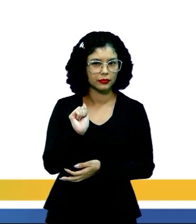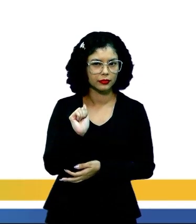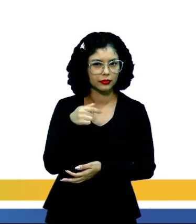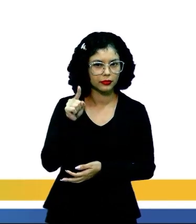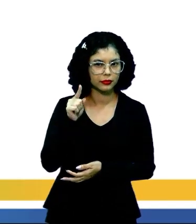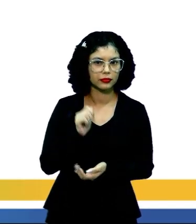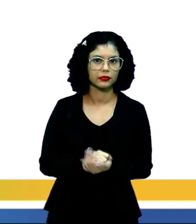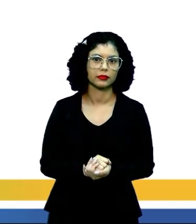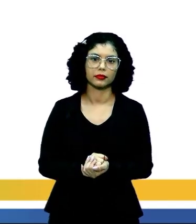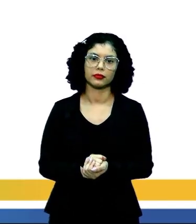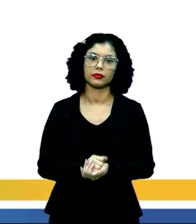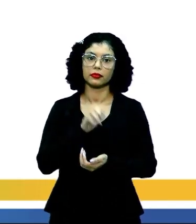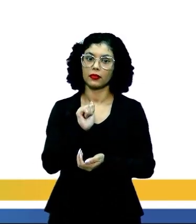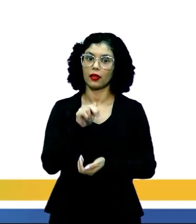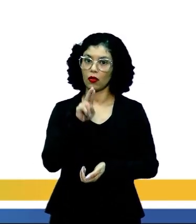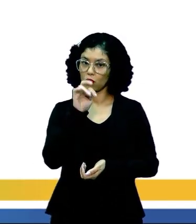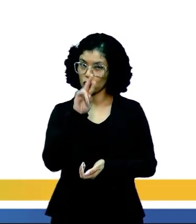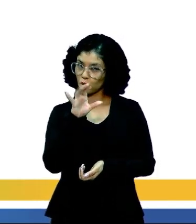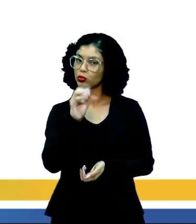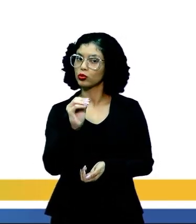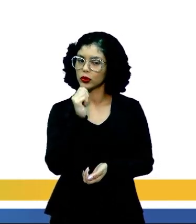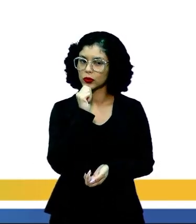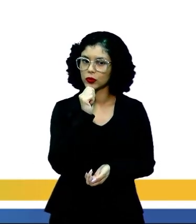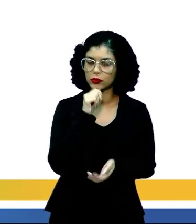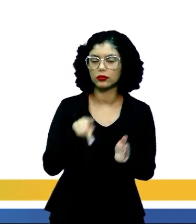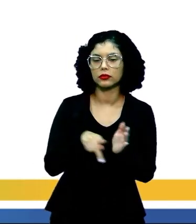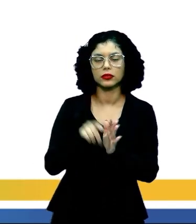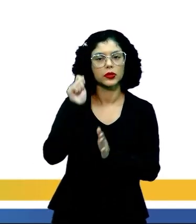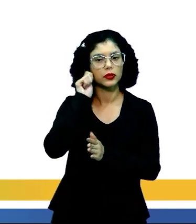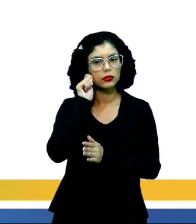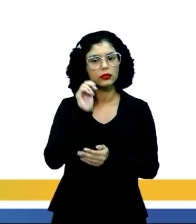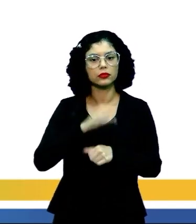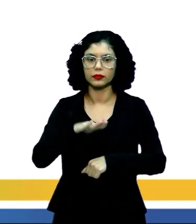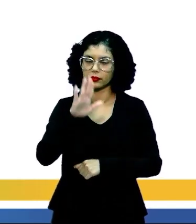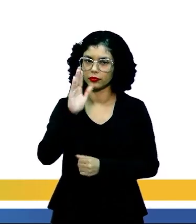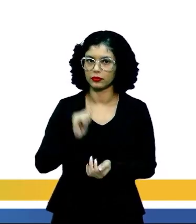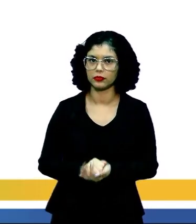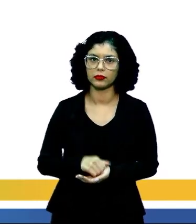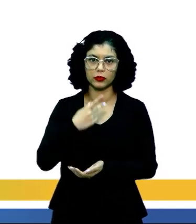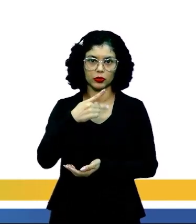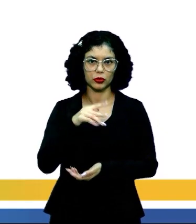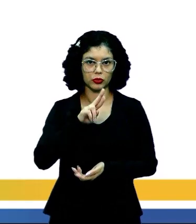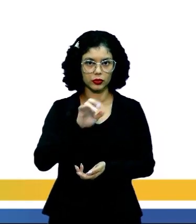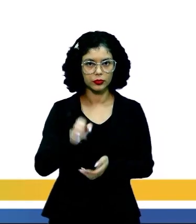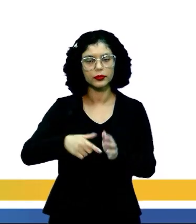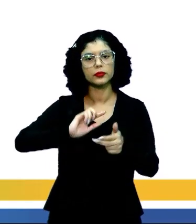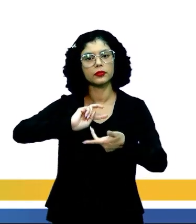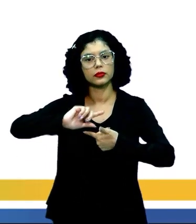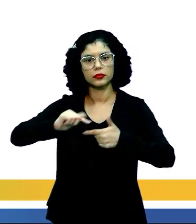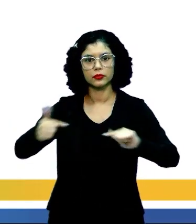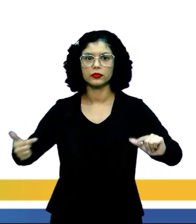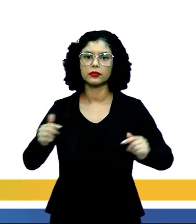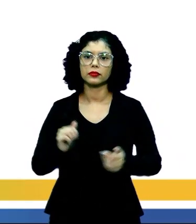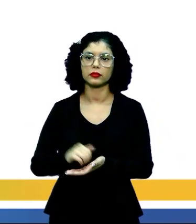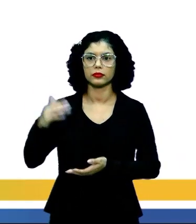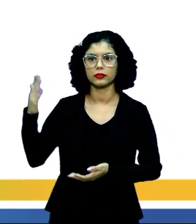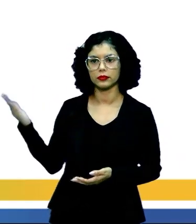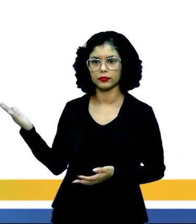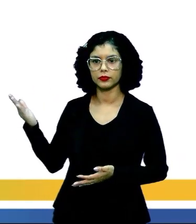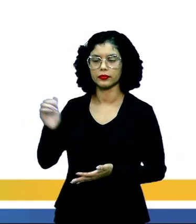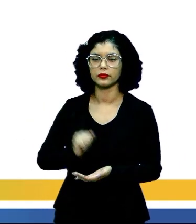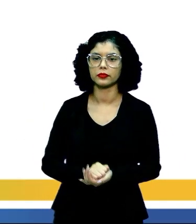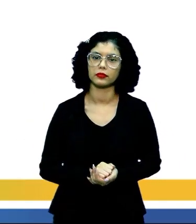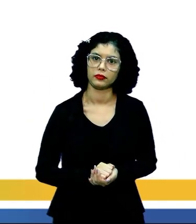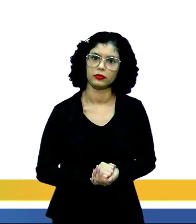Augusto dos Anjos, autor, um dos principais autores do pré-modernismo, como eu já disse, e temos essa